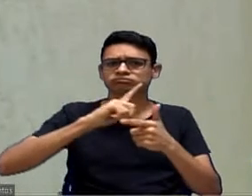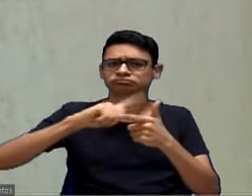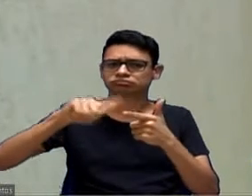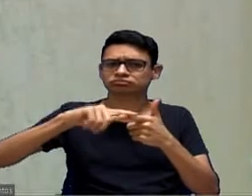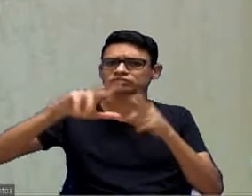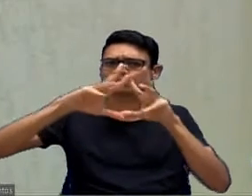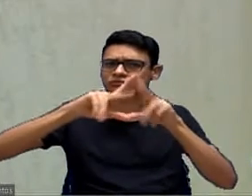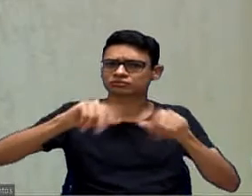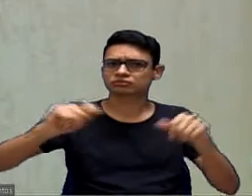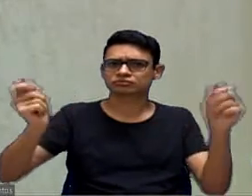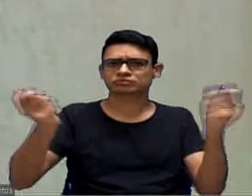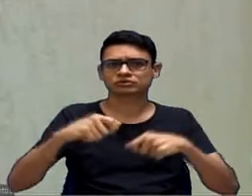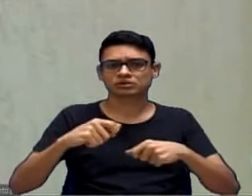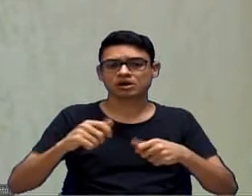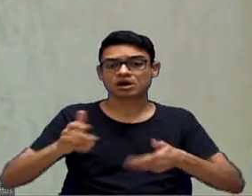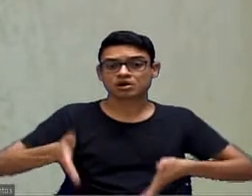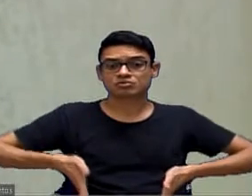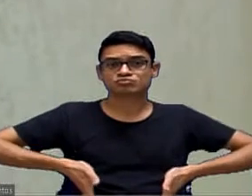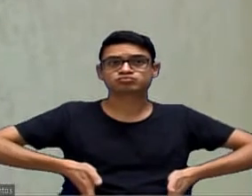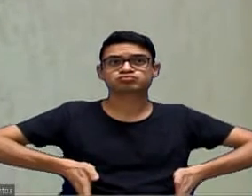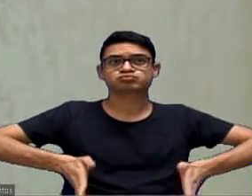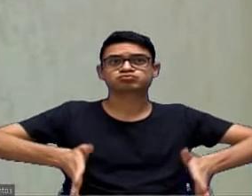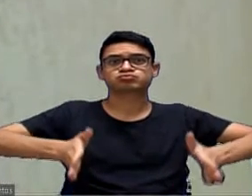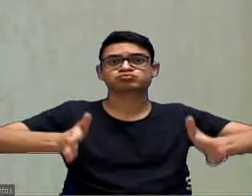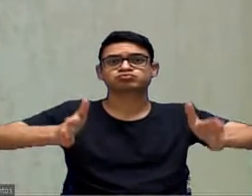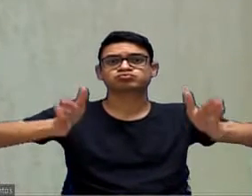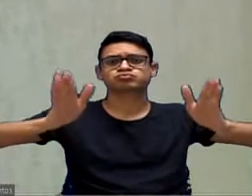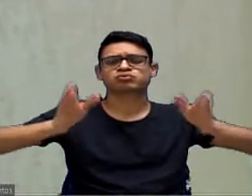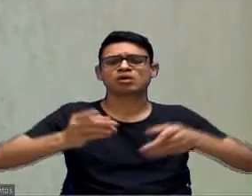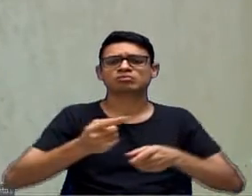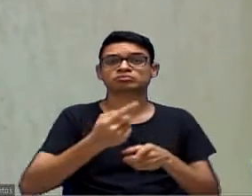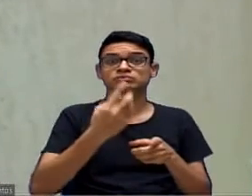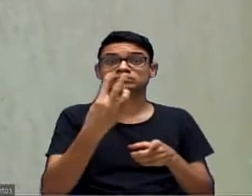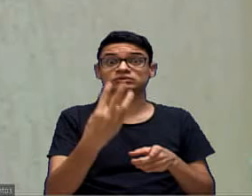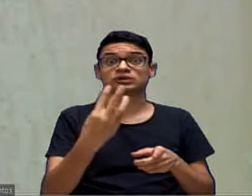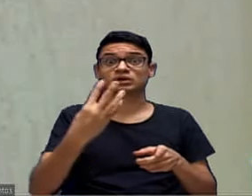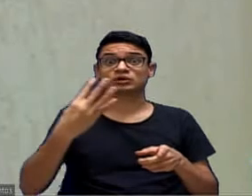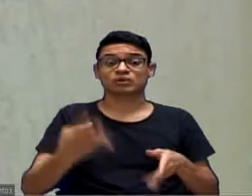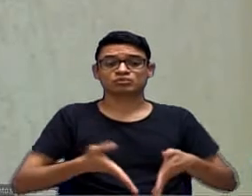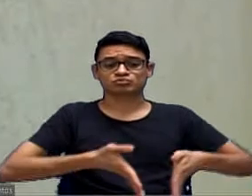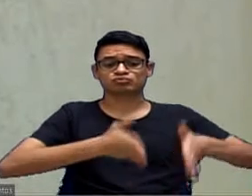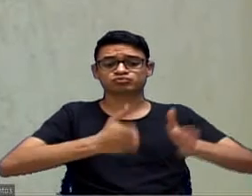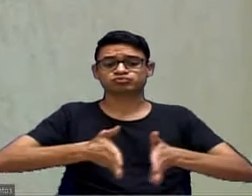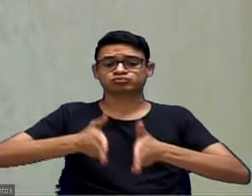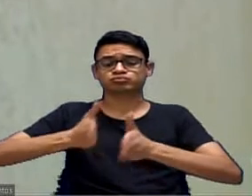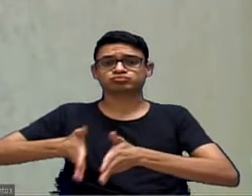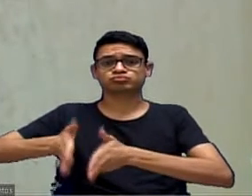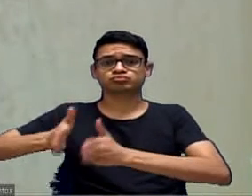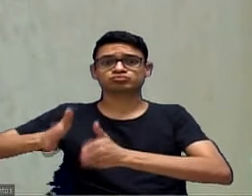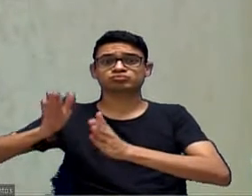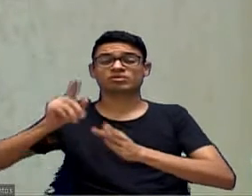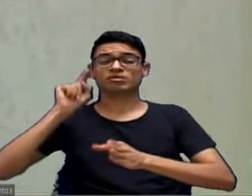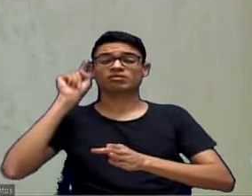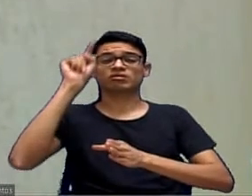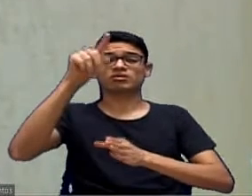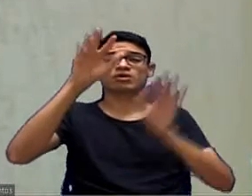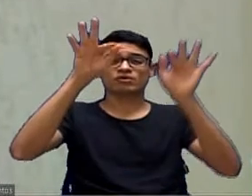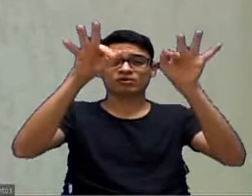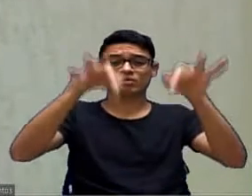Uma bela de uma avenida com três, quatro faixas, quando chega lá no final,